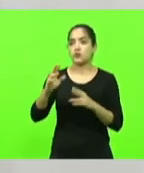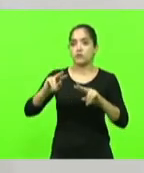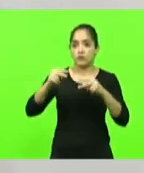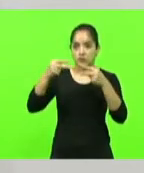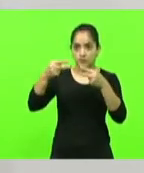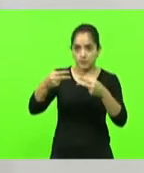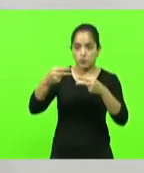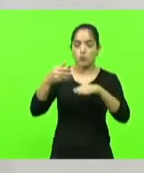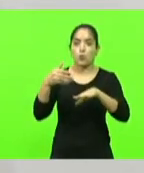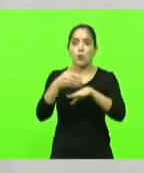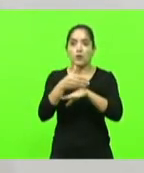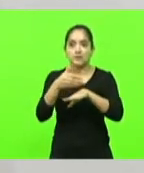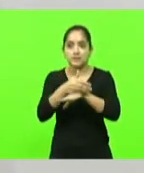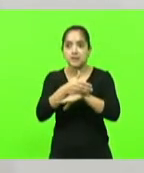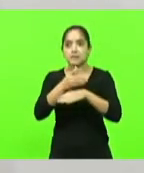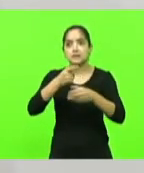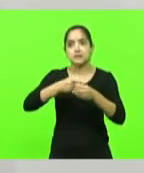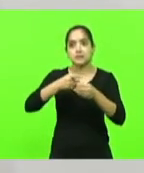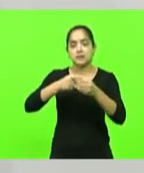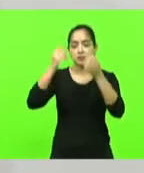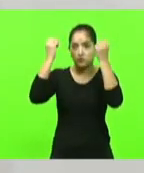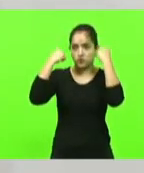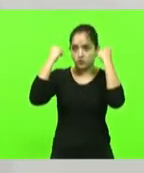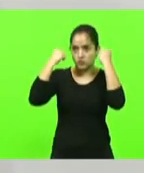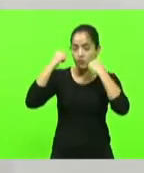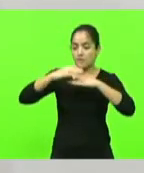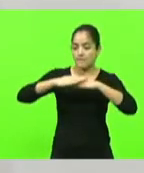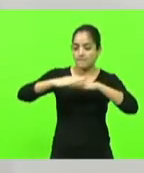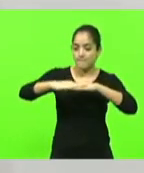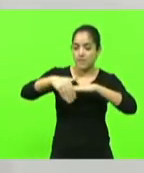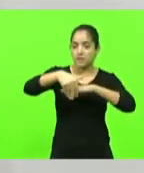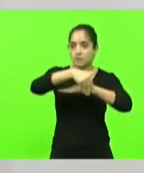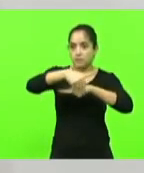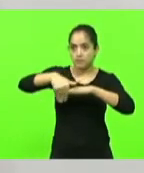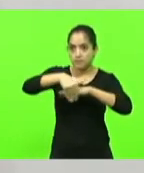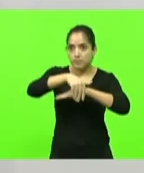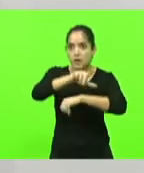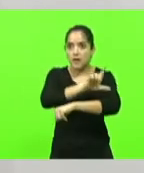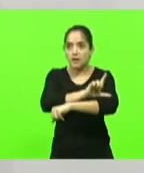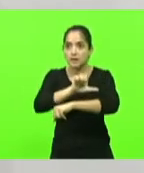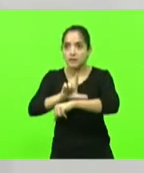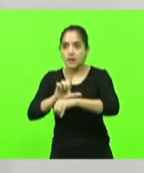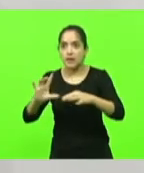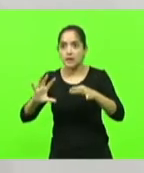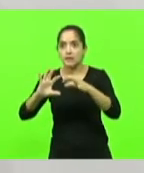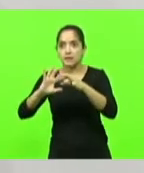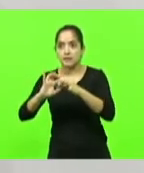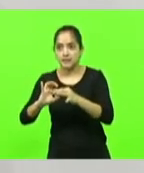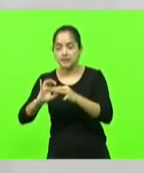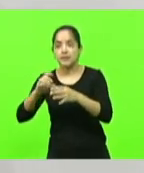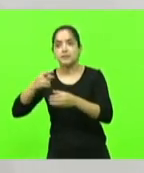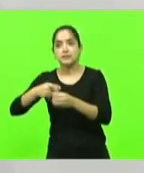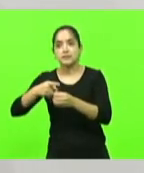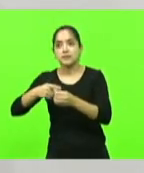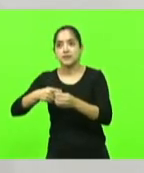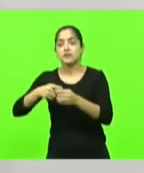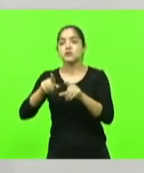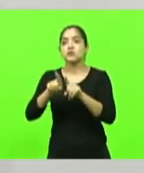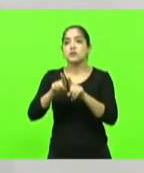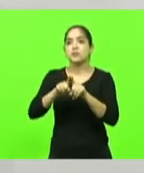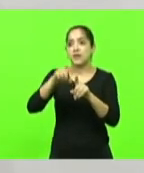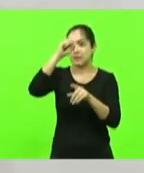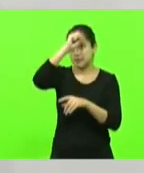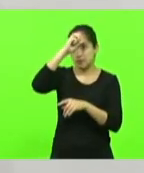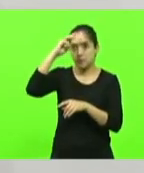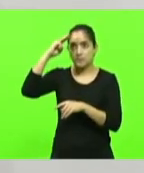acesso a Chapecó a pavimentação do trecho que liga Lages a Campos Novos da BR-282 o trecho São Miguel do